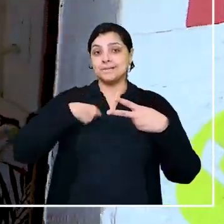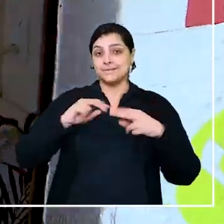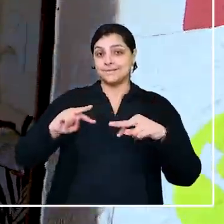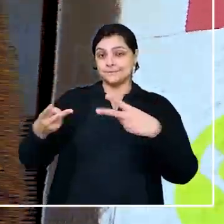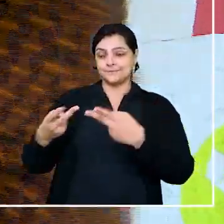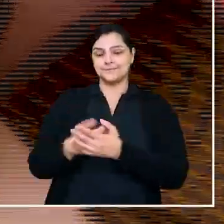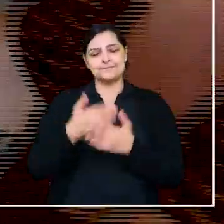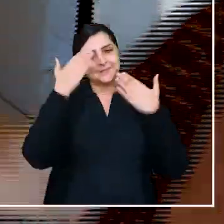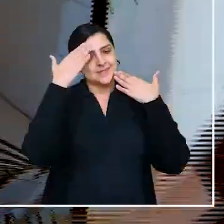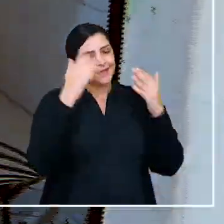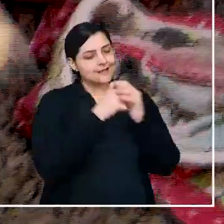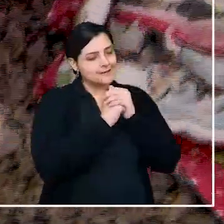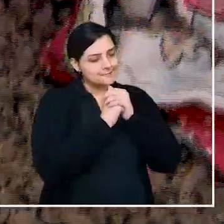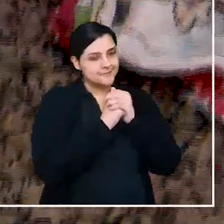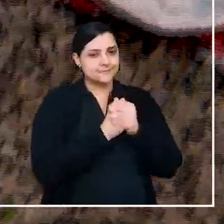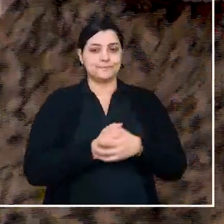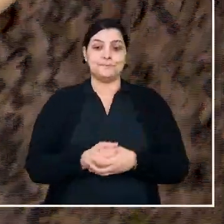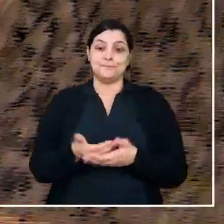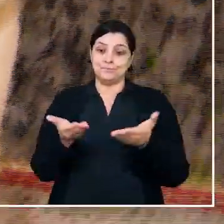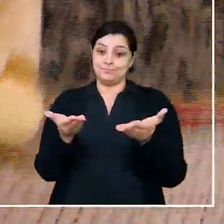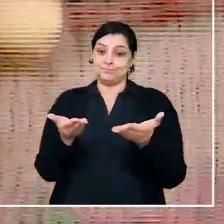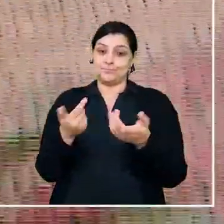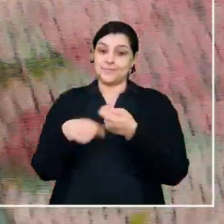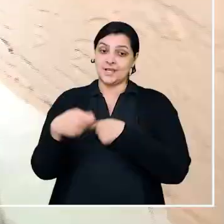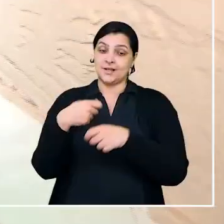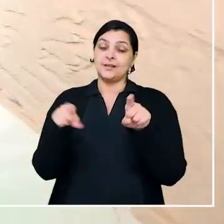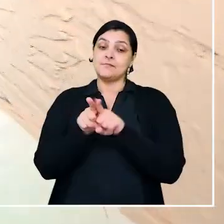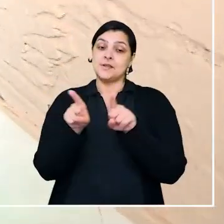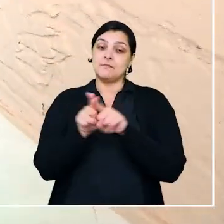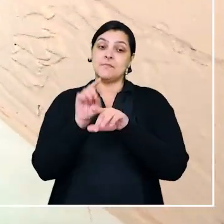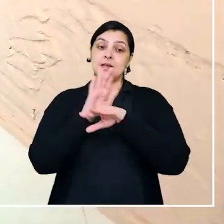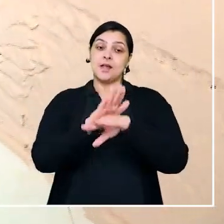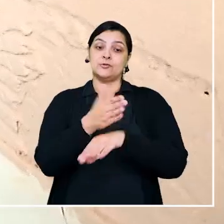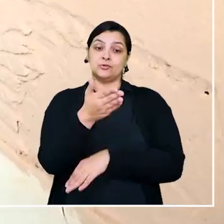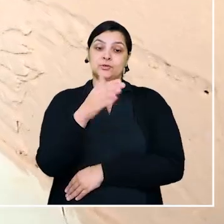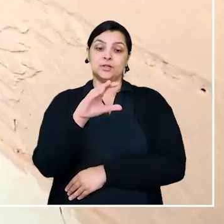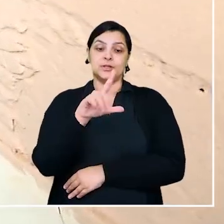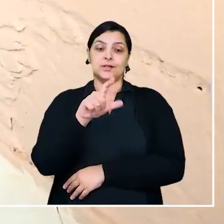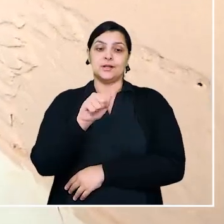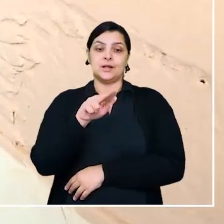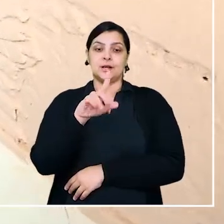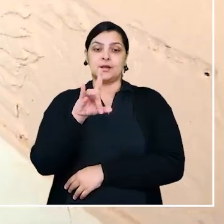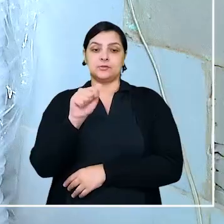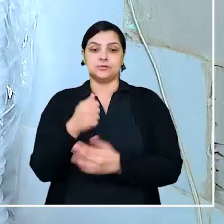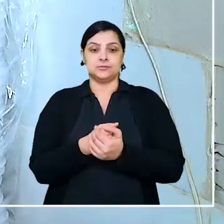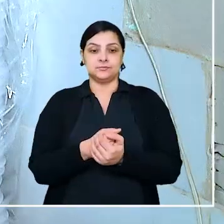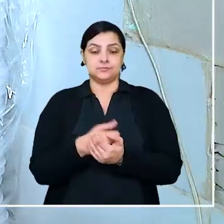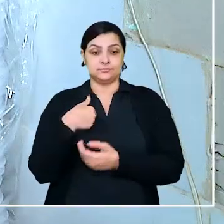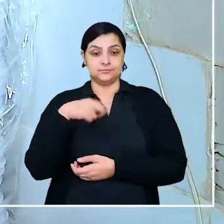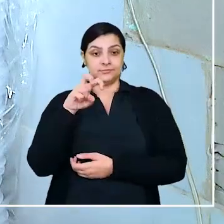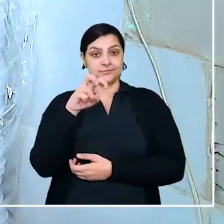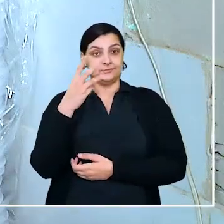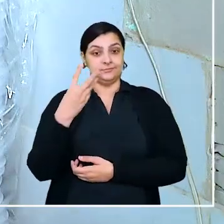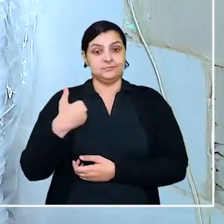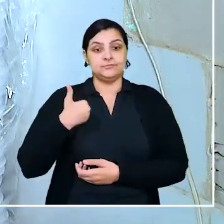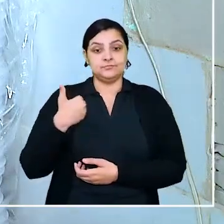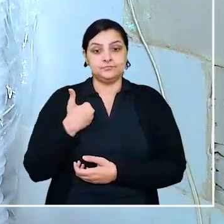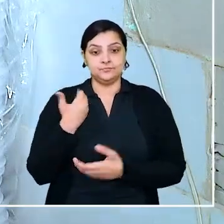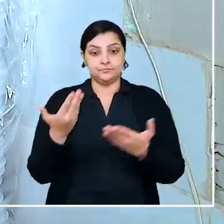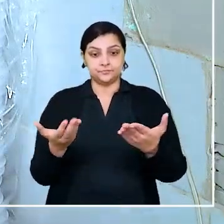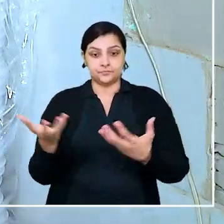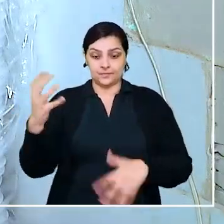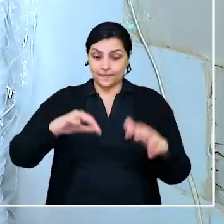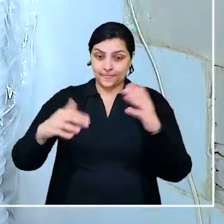Amém! Obrigada aí! O pequeno negócio também ajuda a Cláudia. Hoje, com meus 53 anos de idade,